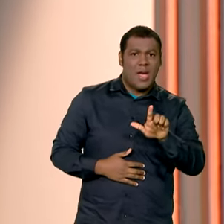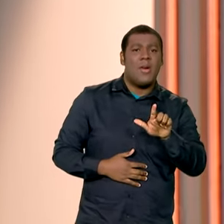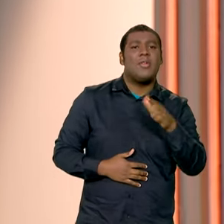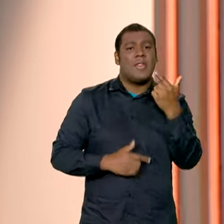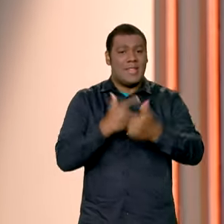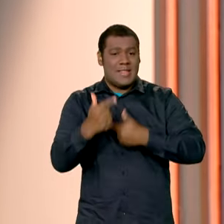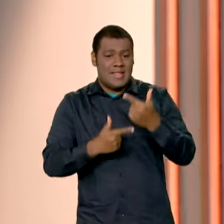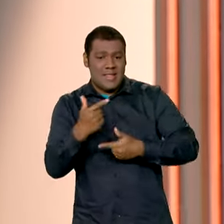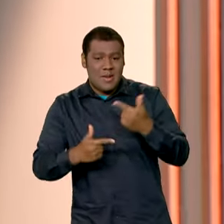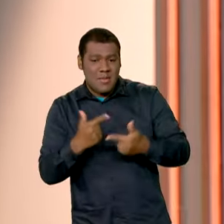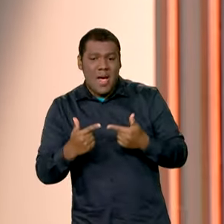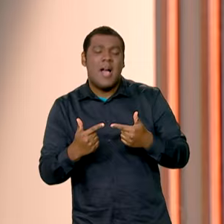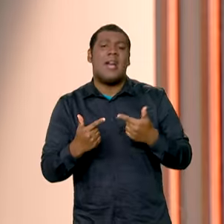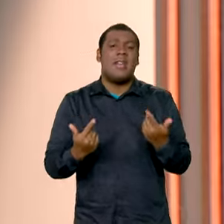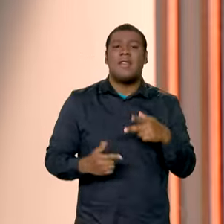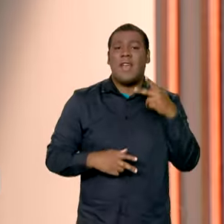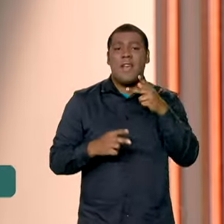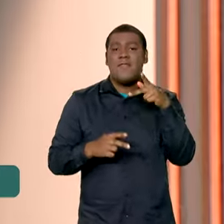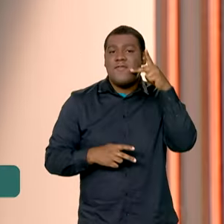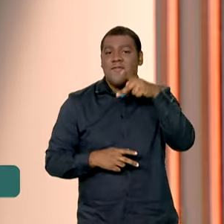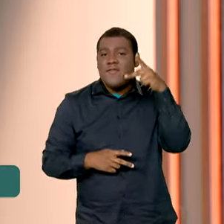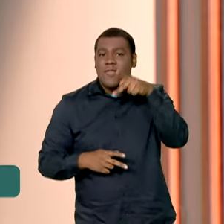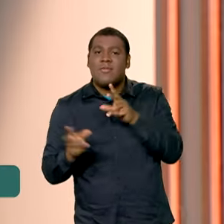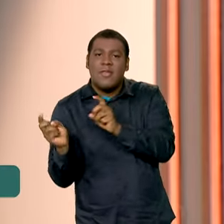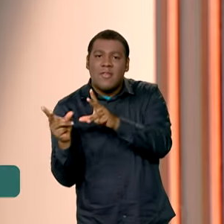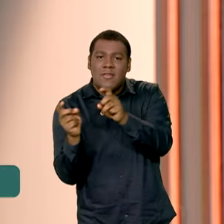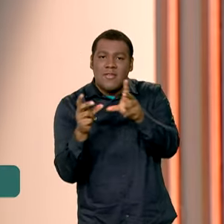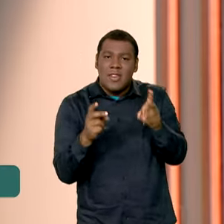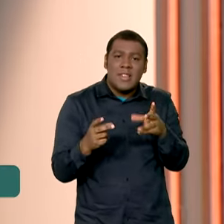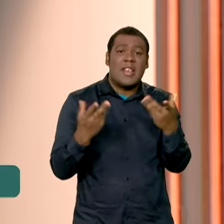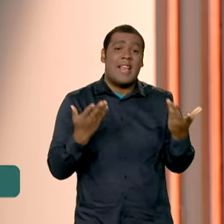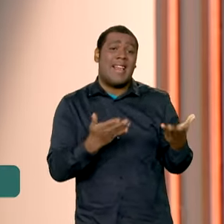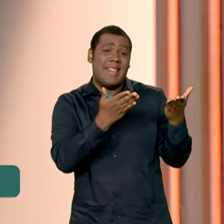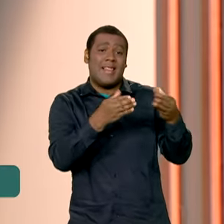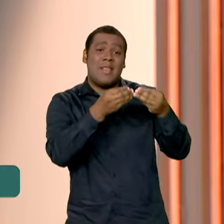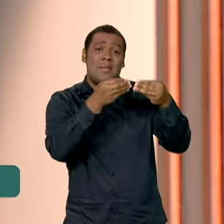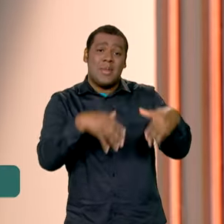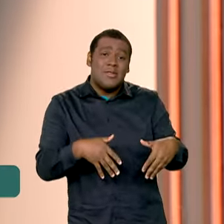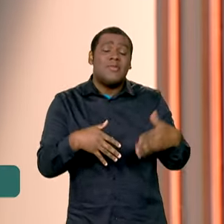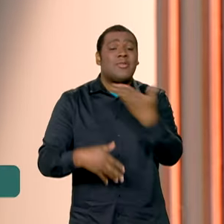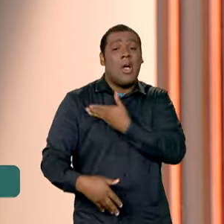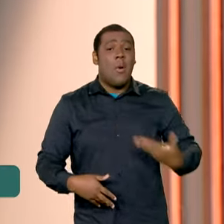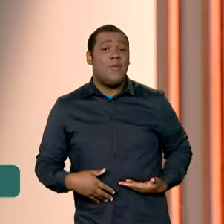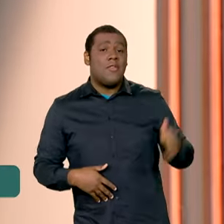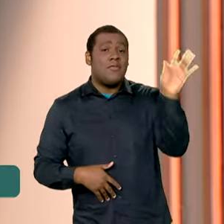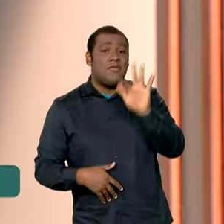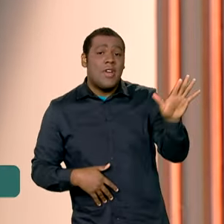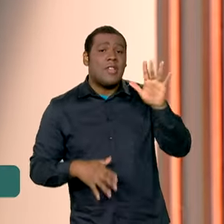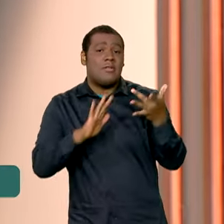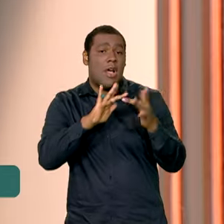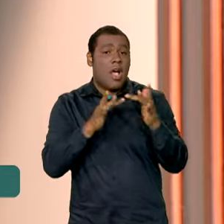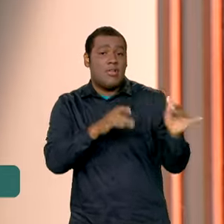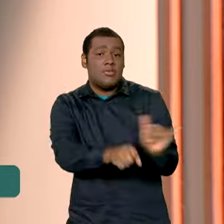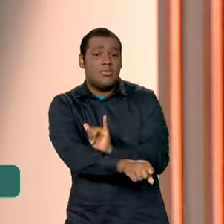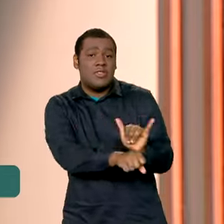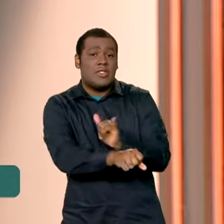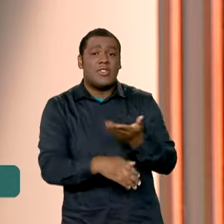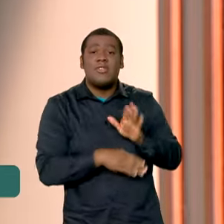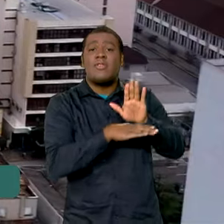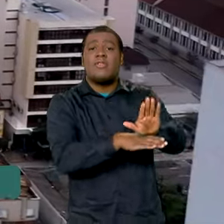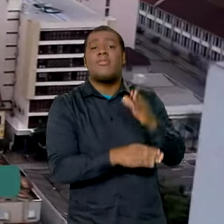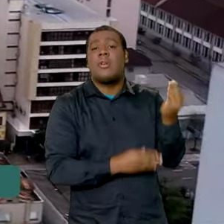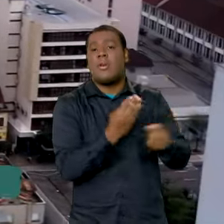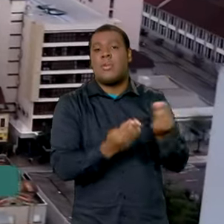está lidando com os prejuízos e o que o governo federal está fazendo para ajudar os produtores rurais atingidos pelas enchentes.